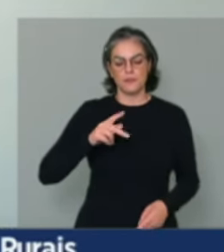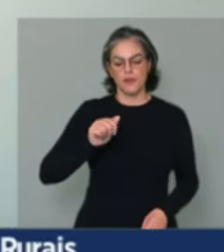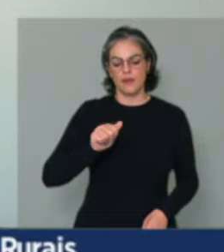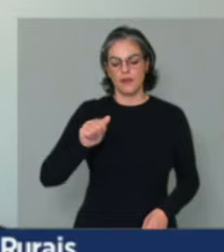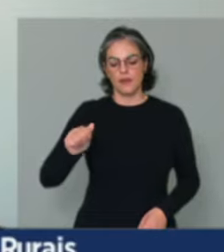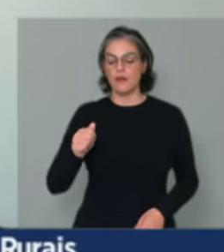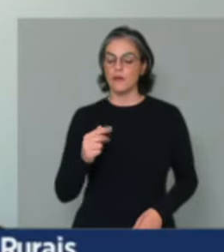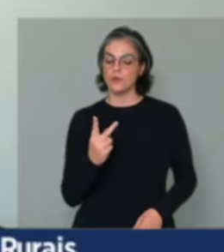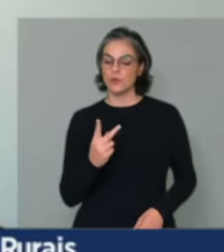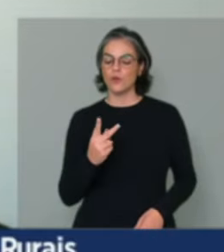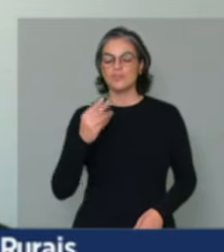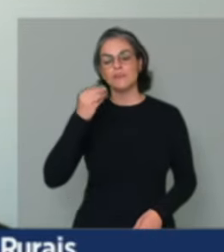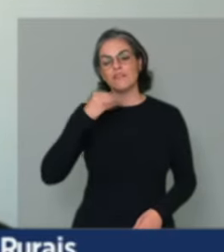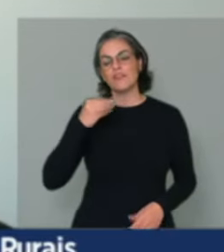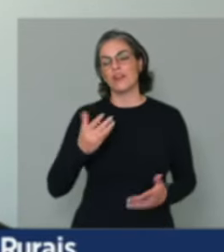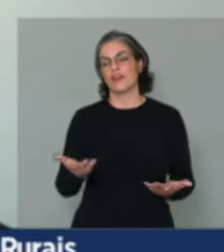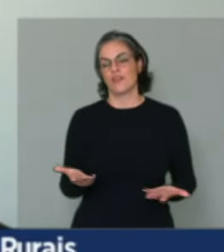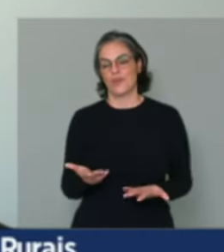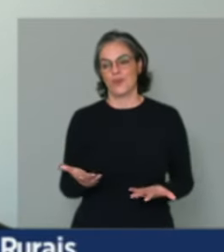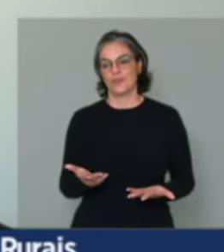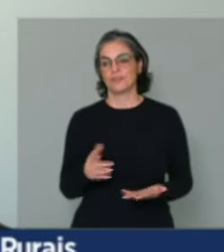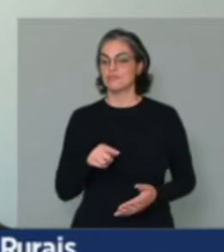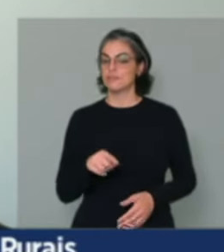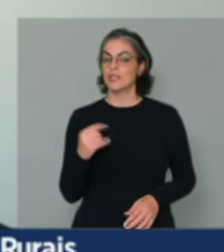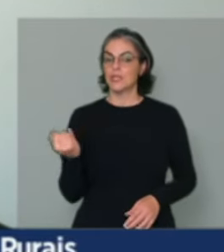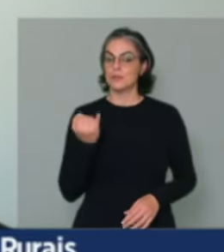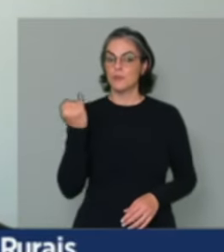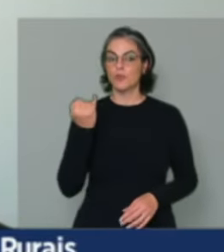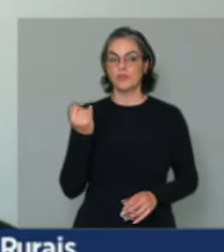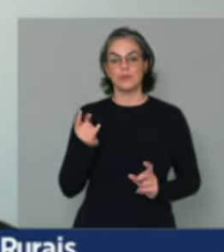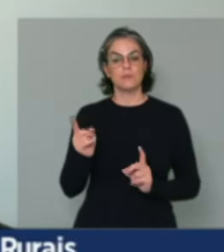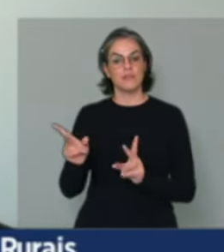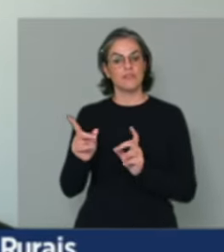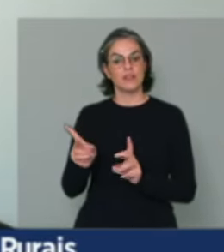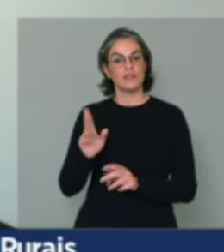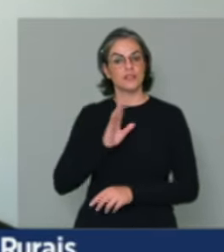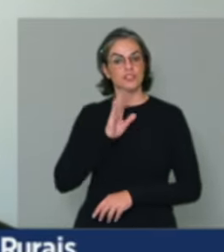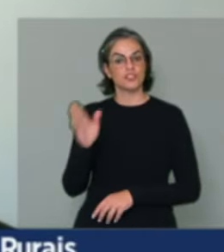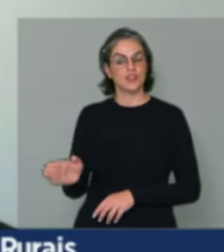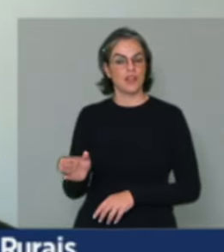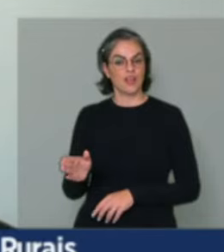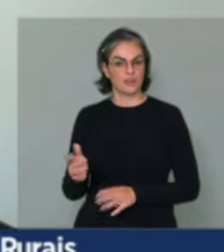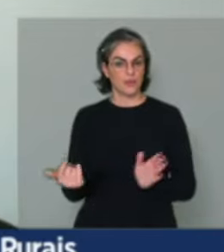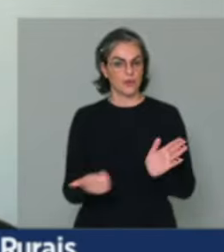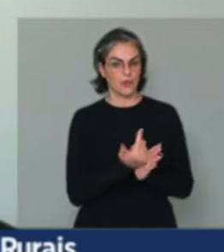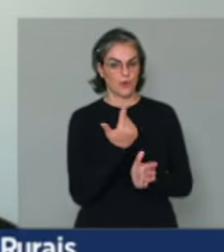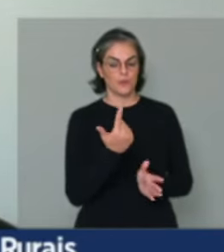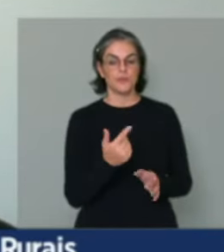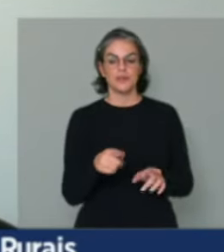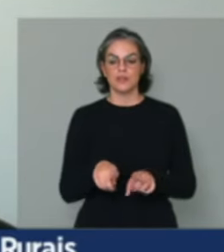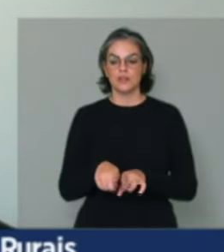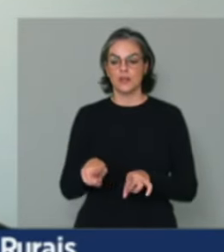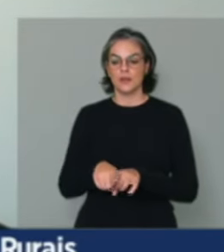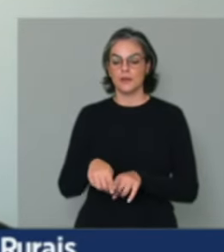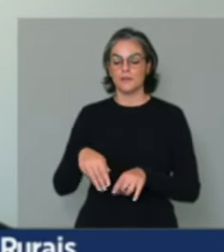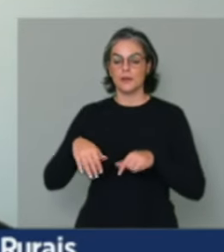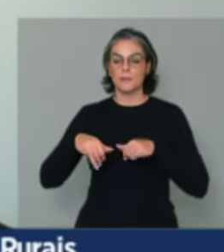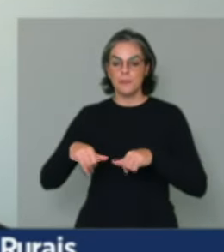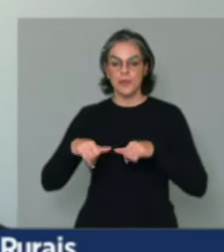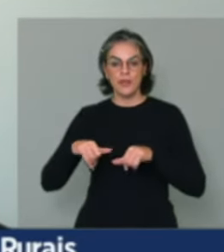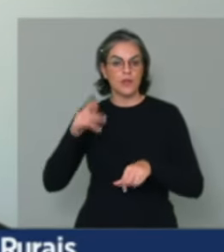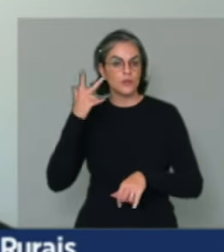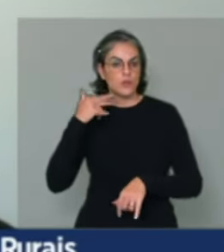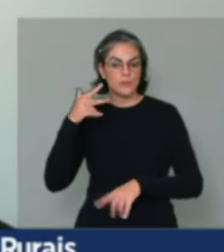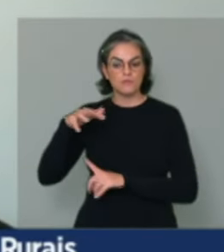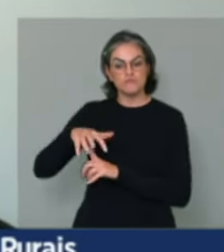políticas públicas importantes de compra direta. E também, no âmbito dos mercados convencionais, as feiras, o